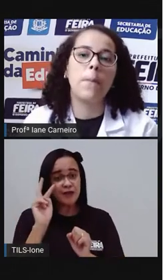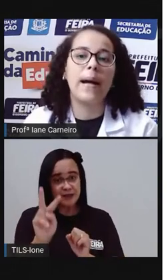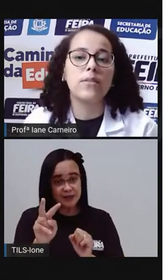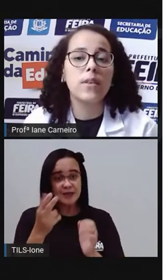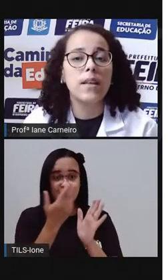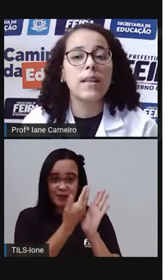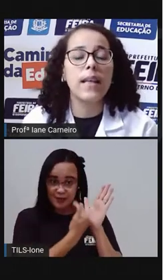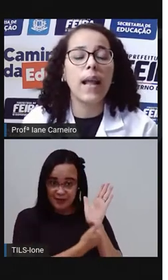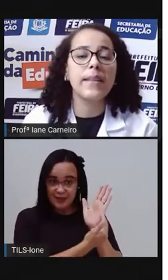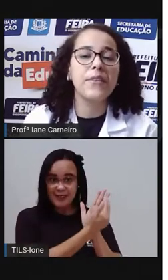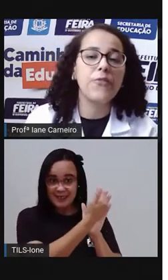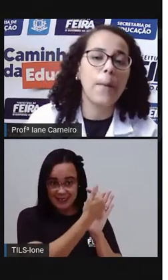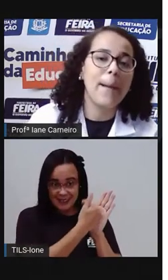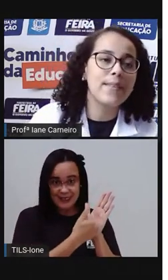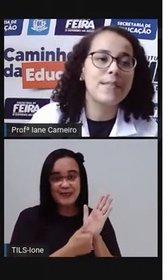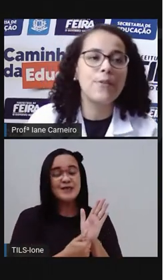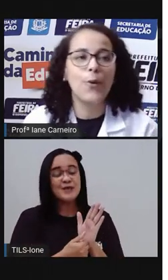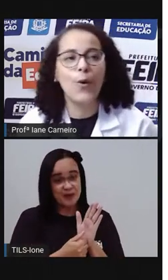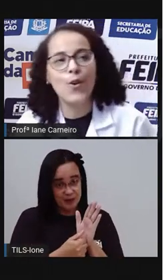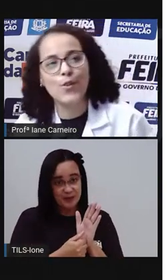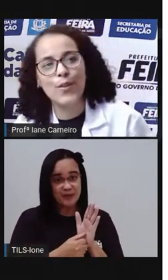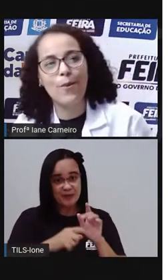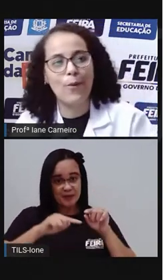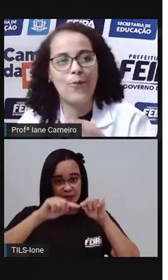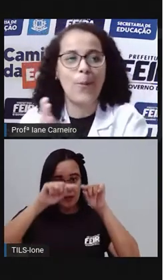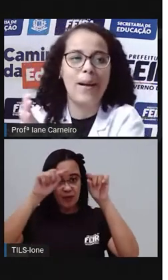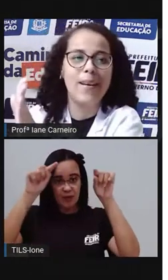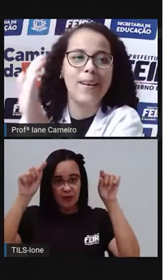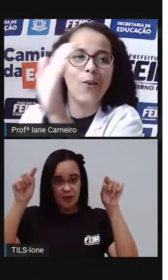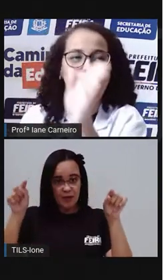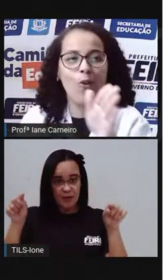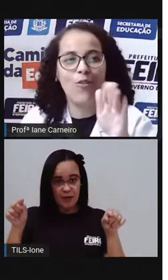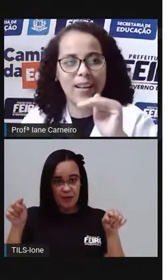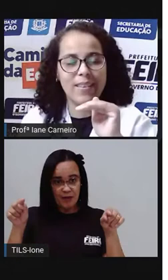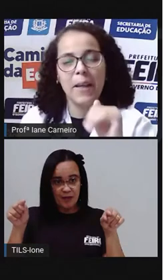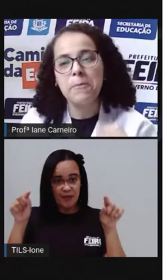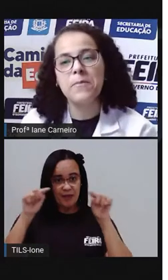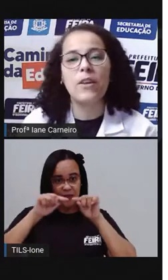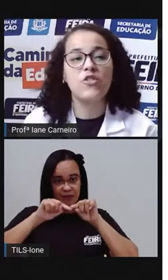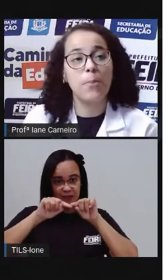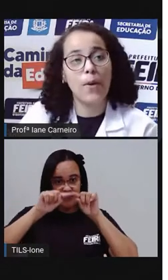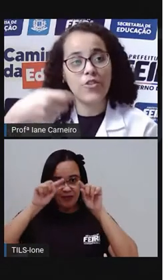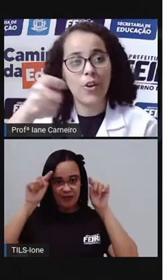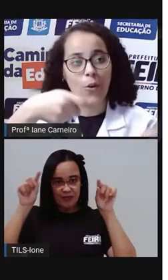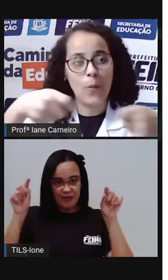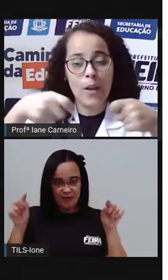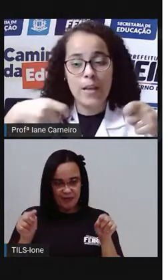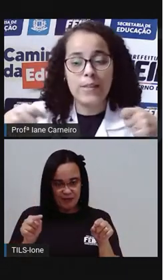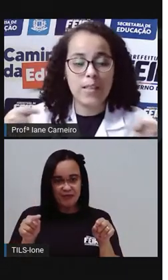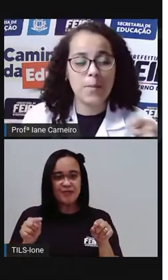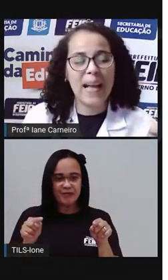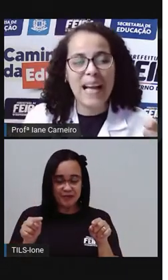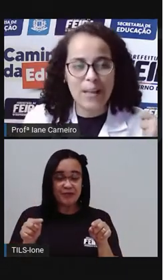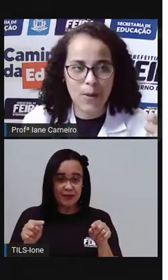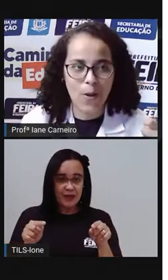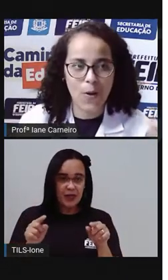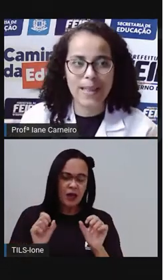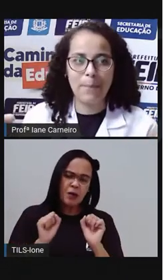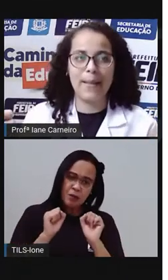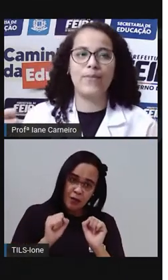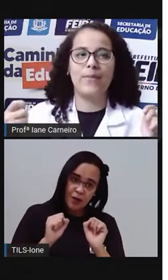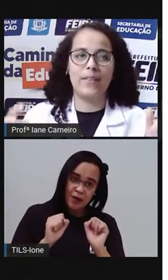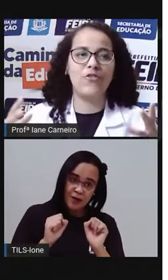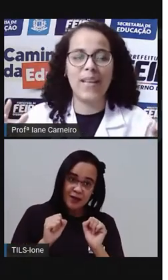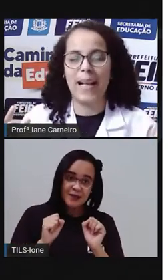esse formato, porque ela tem um formato sinuoso, uma forma curva. Então, gente pode, se vocês pegarem uma